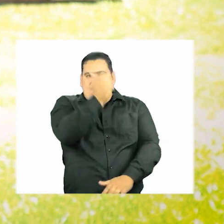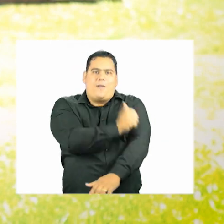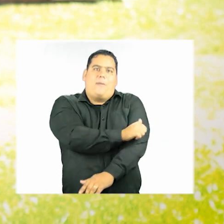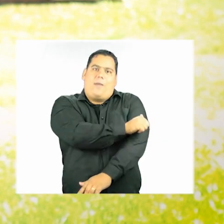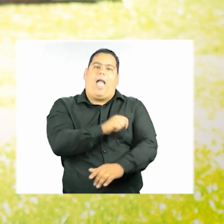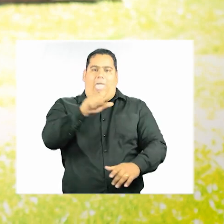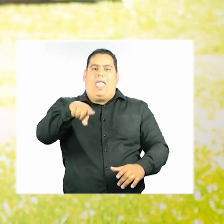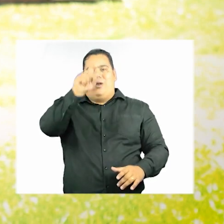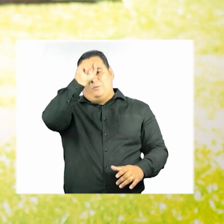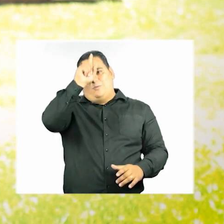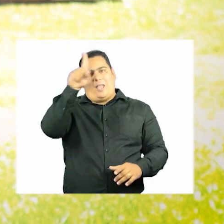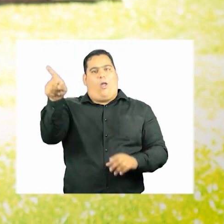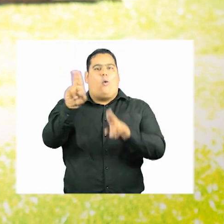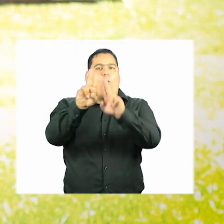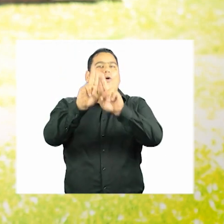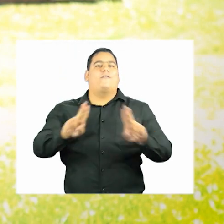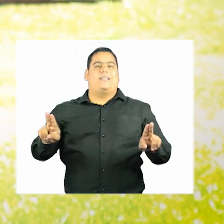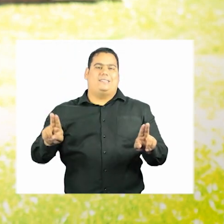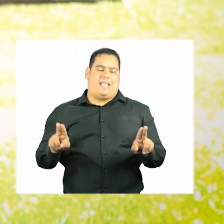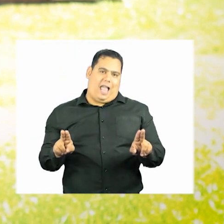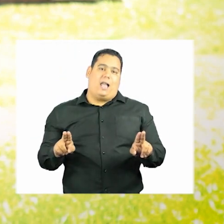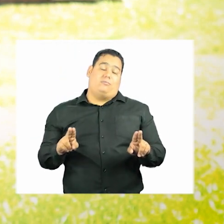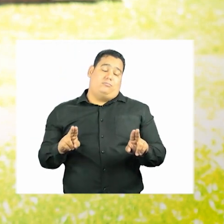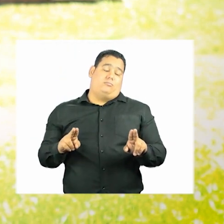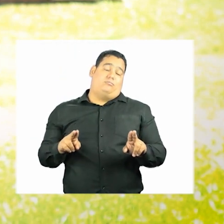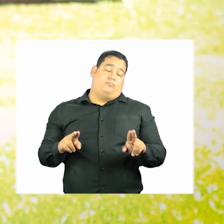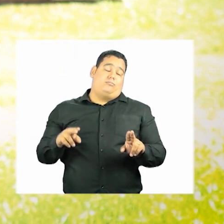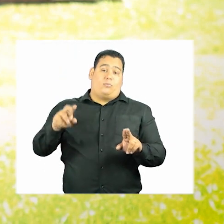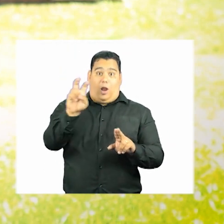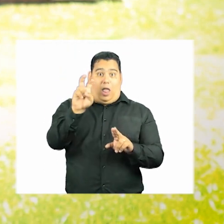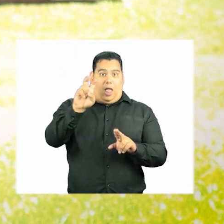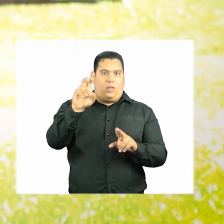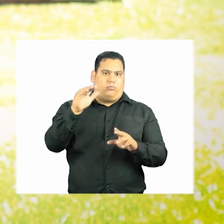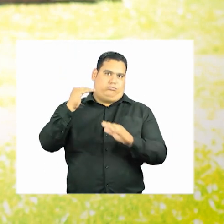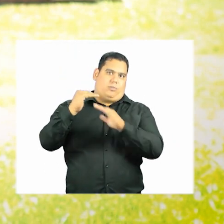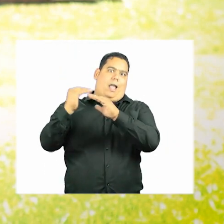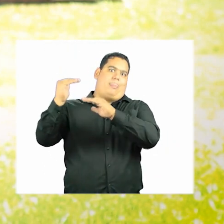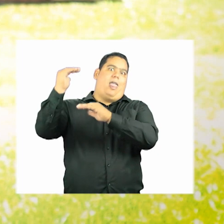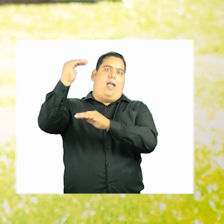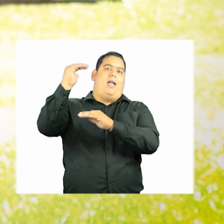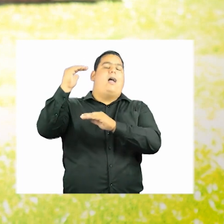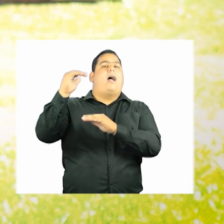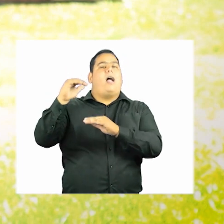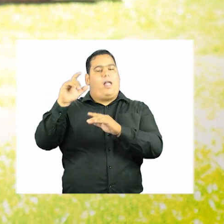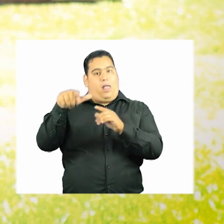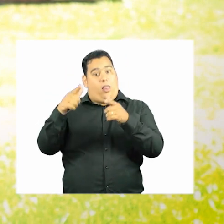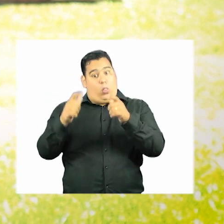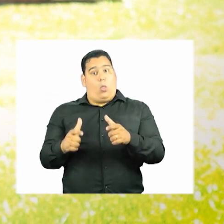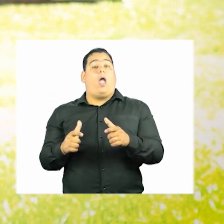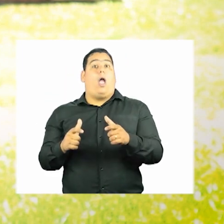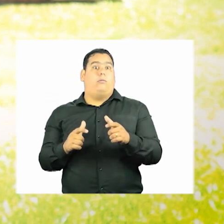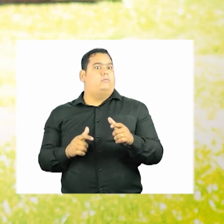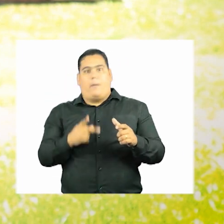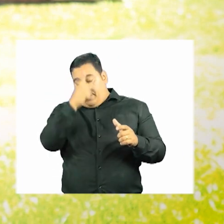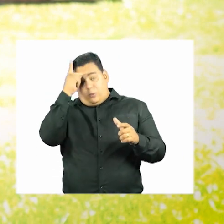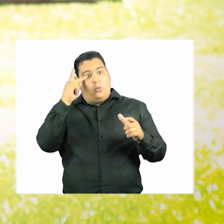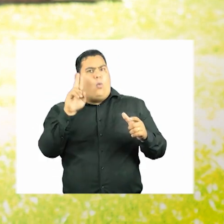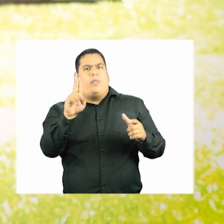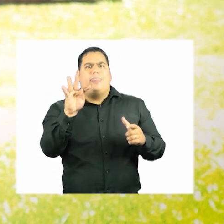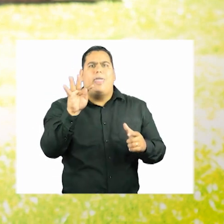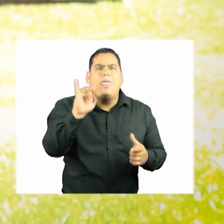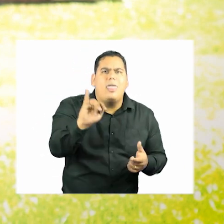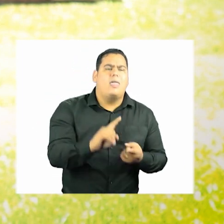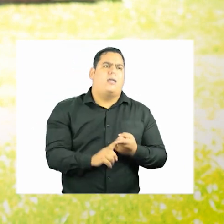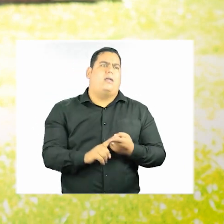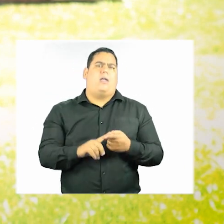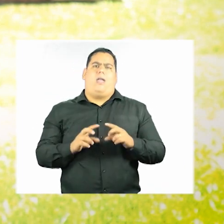enfermagem foi no Hospital Universitário. Eu comecei a atuar lá pela FATEC, no Quinto Andar, que é um local onde vinha de todos os lugares.